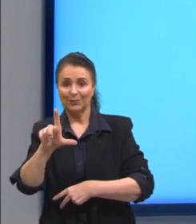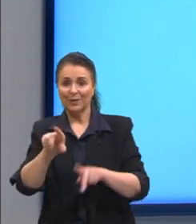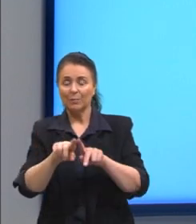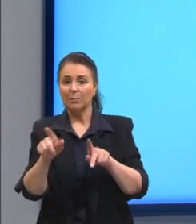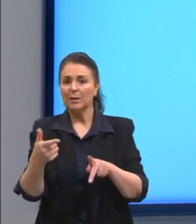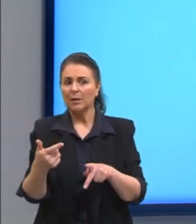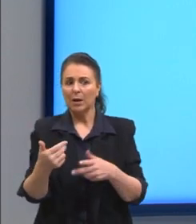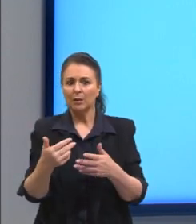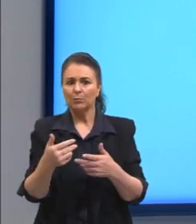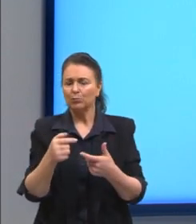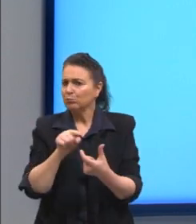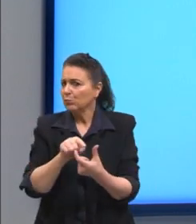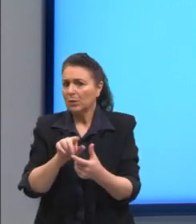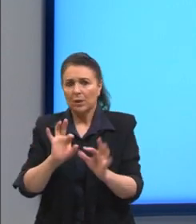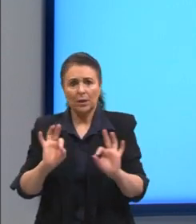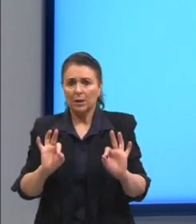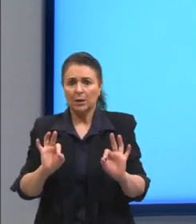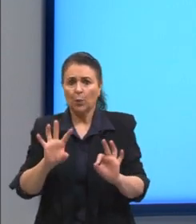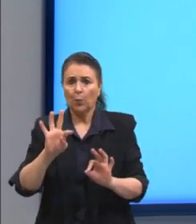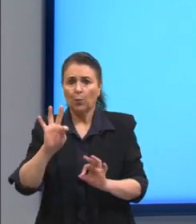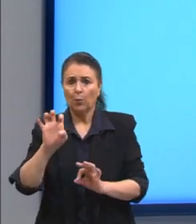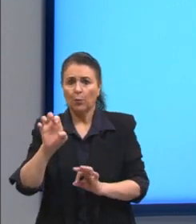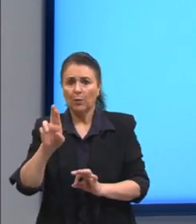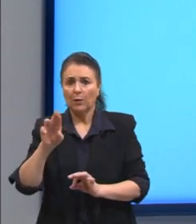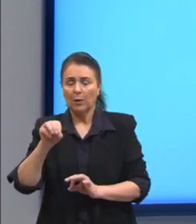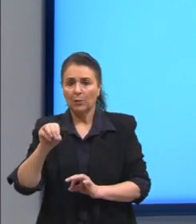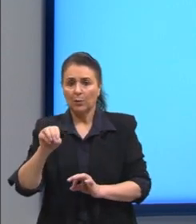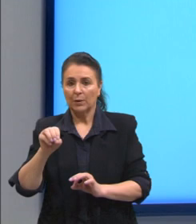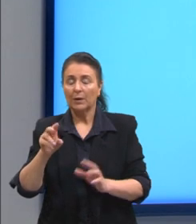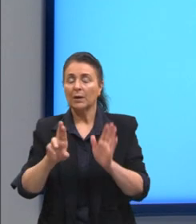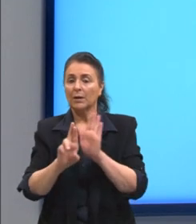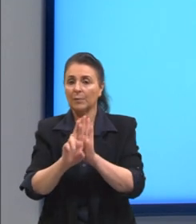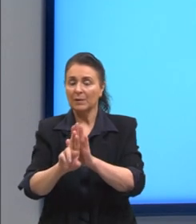um termo, né? Representando os monômios.